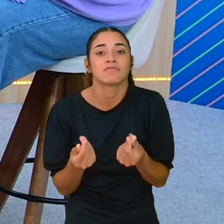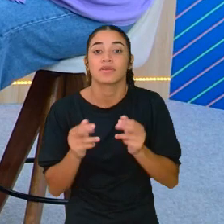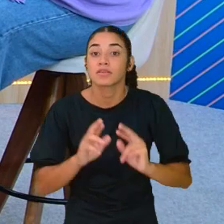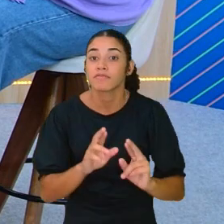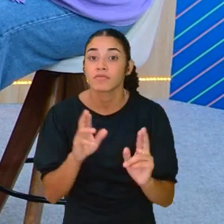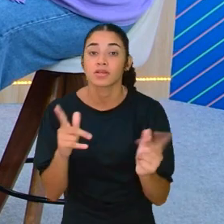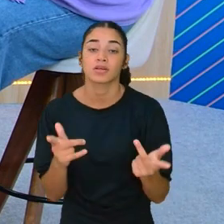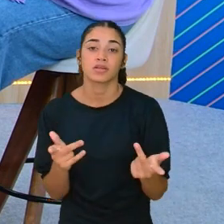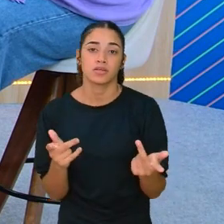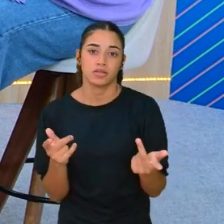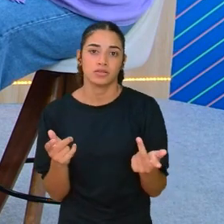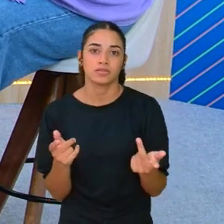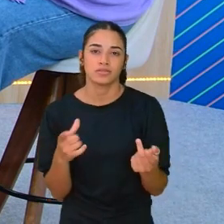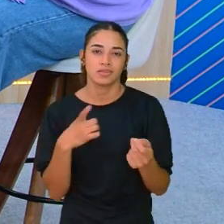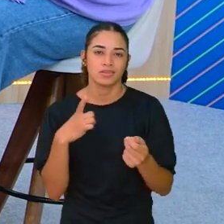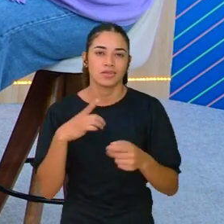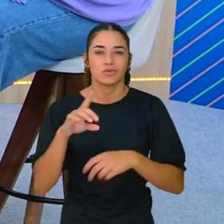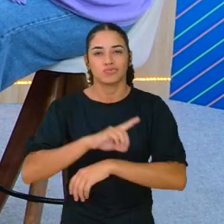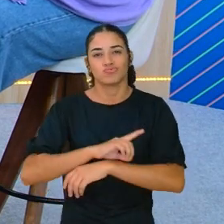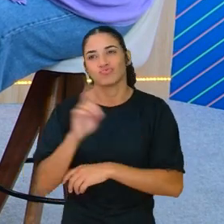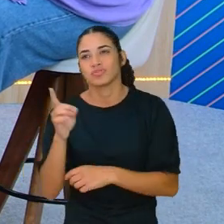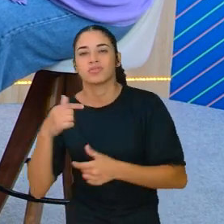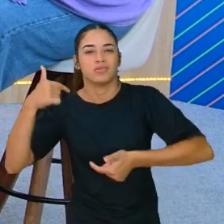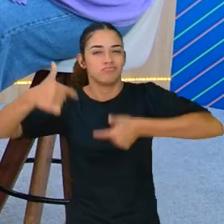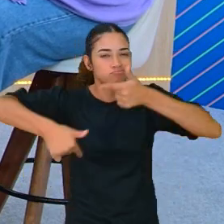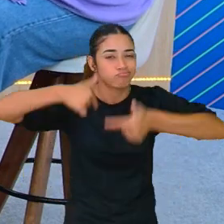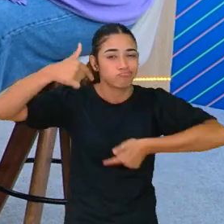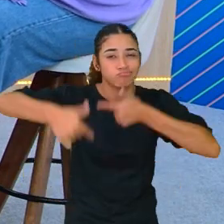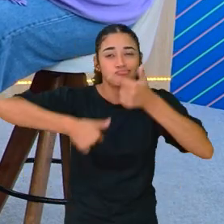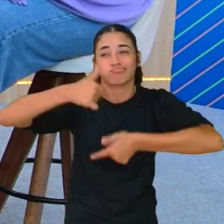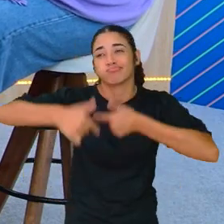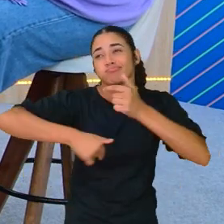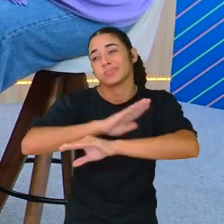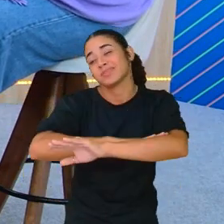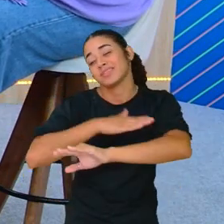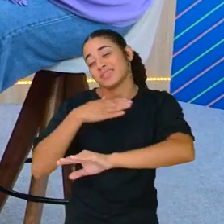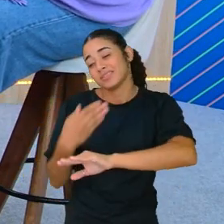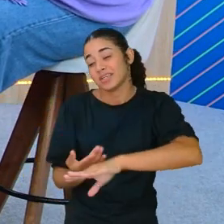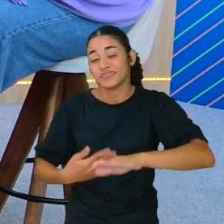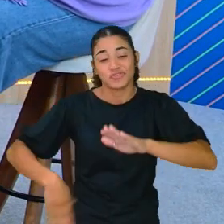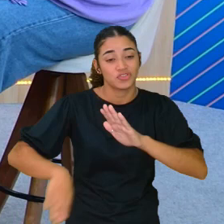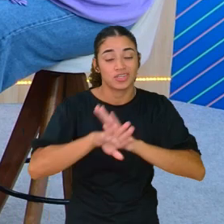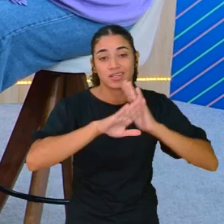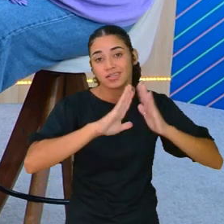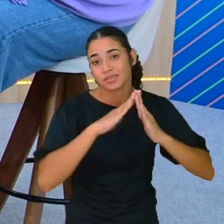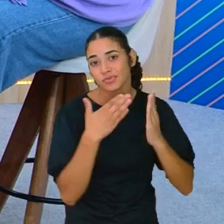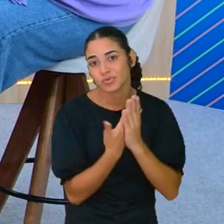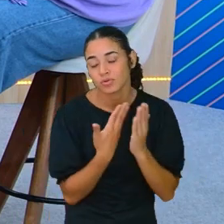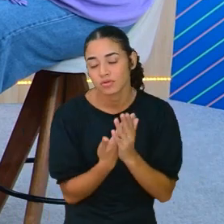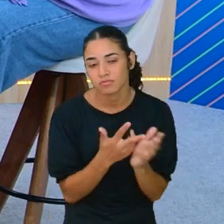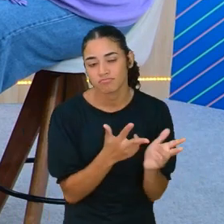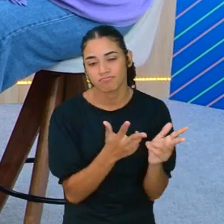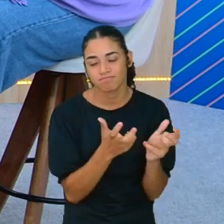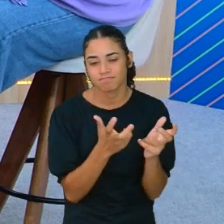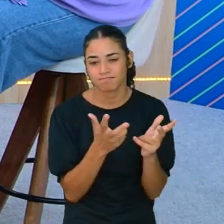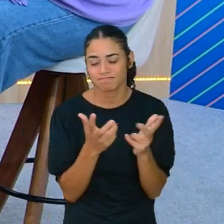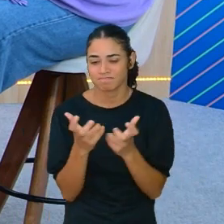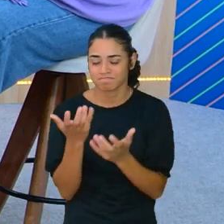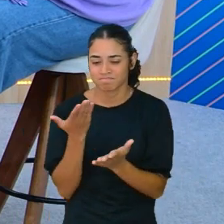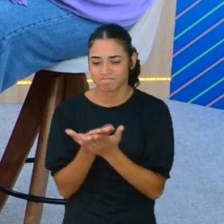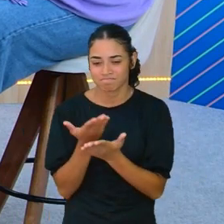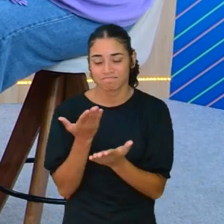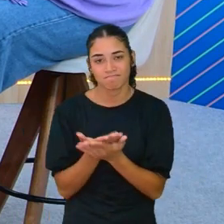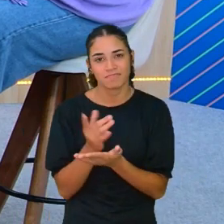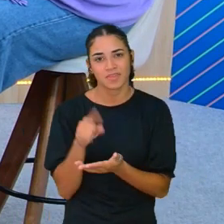diferenciados, que passam o dia trabalhando. Então, é importante ele chegar na escola, não é? E perceber que essa aula